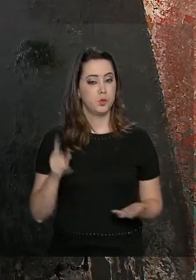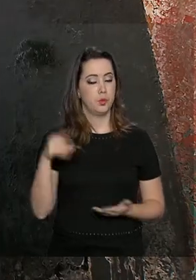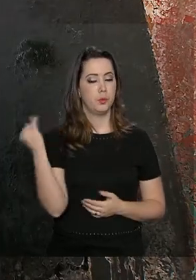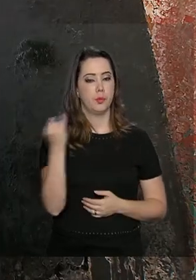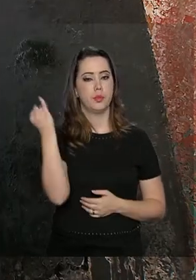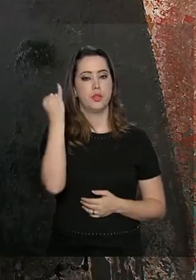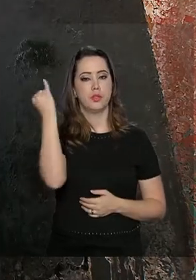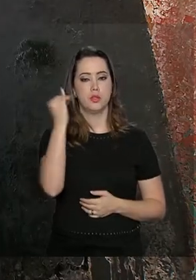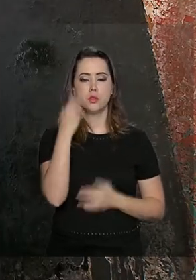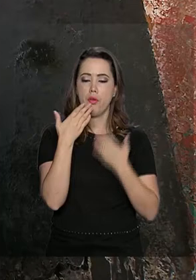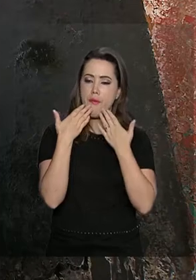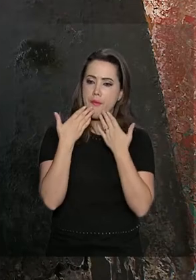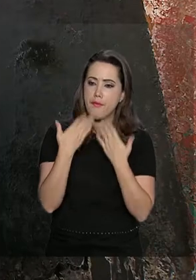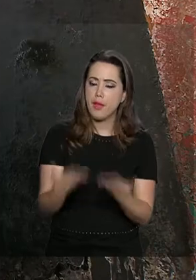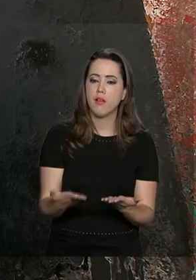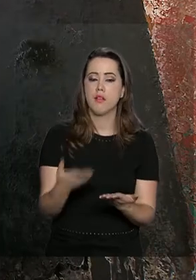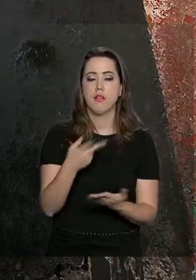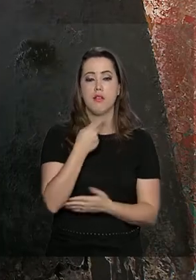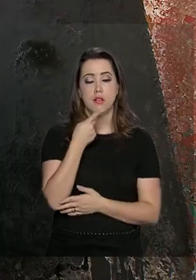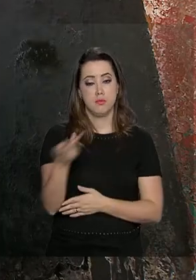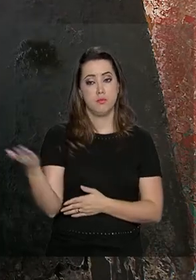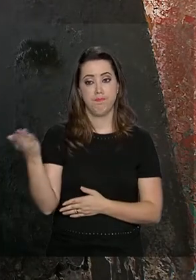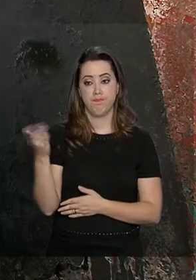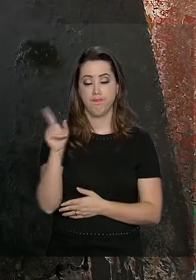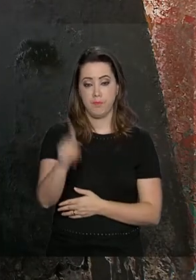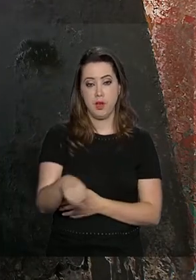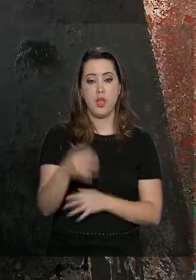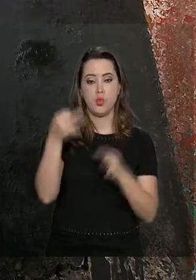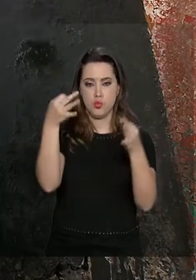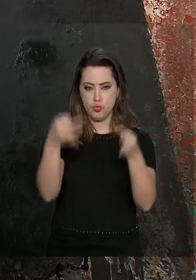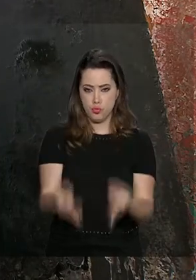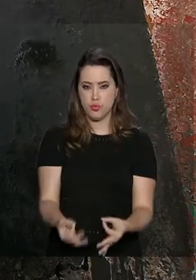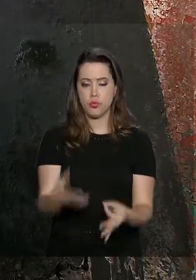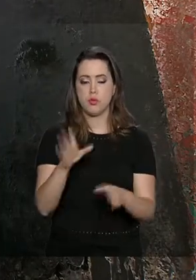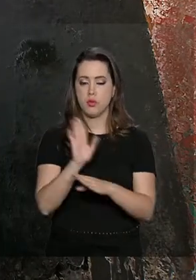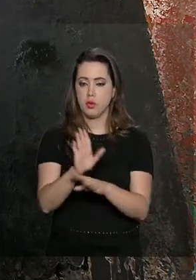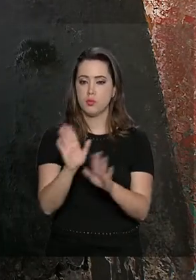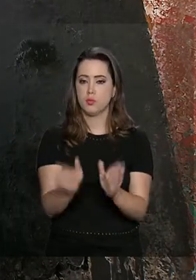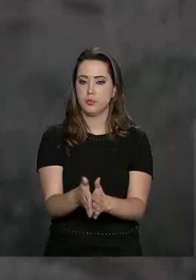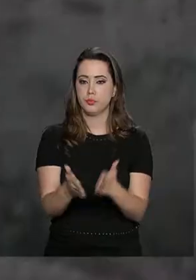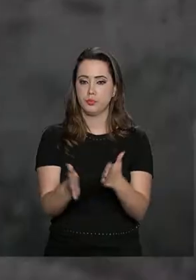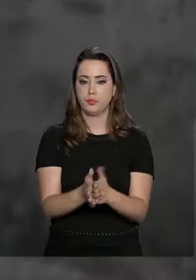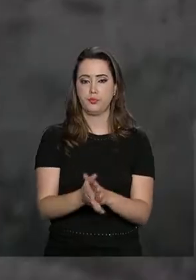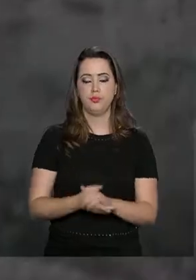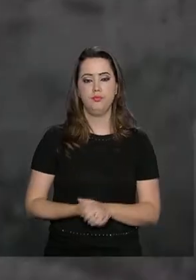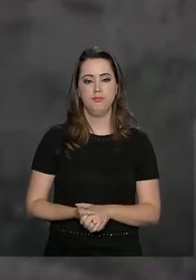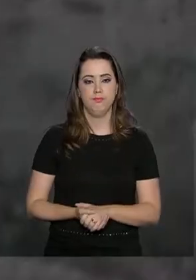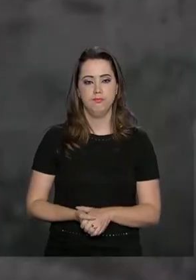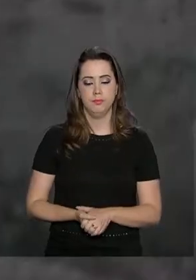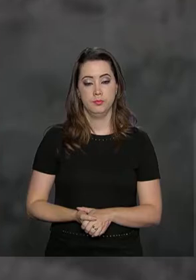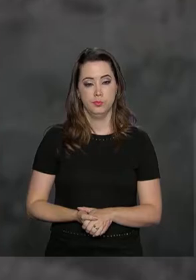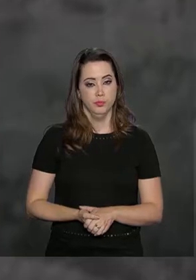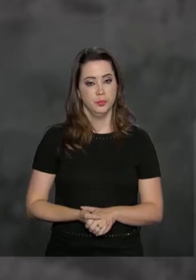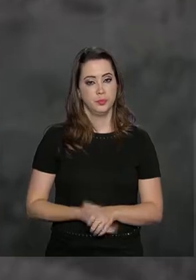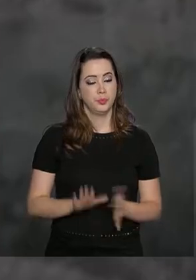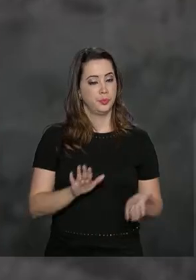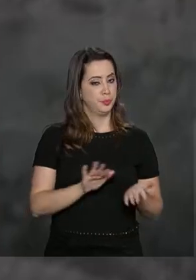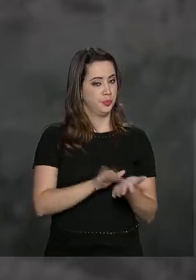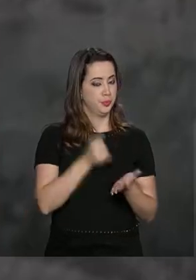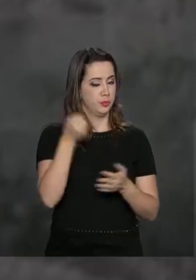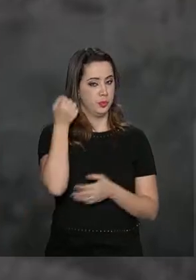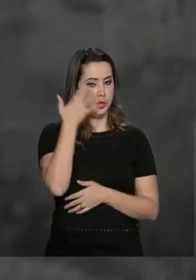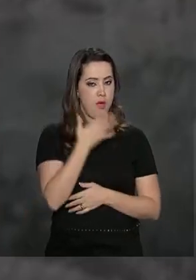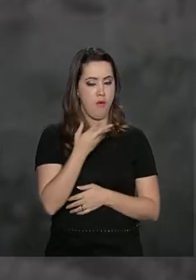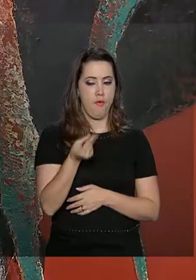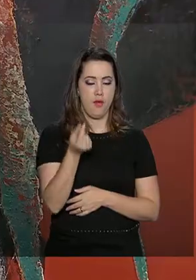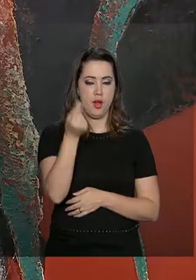que é importante estressar. A reforma da Previdência é justa e favorece os mais pobres. O secretário explica que para chegar a